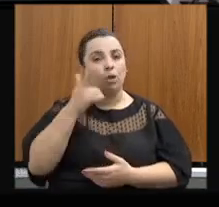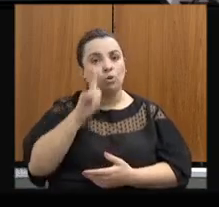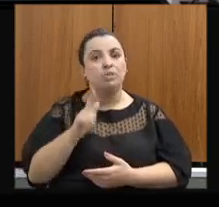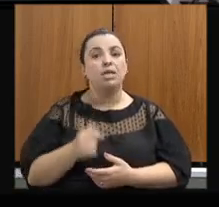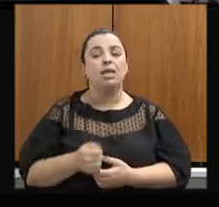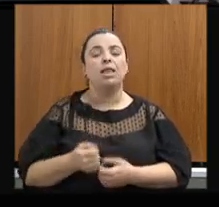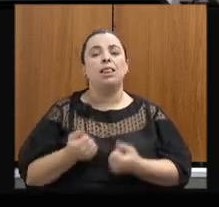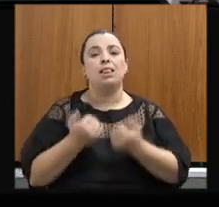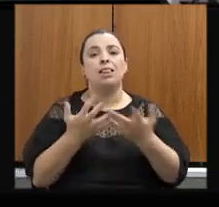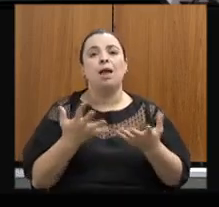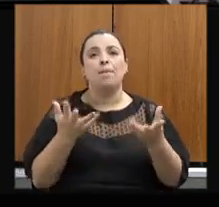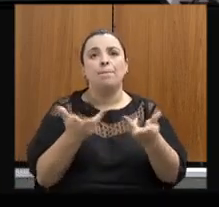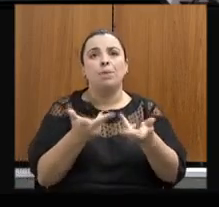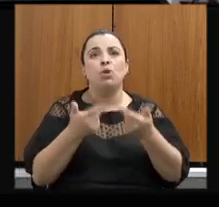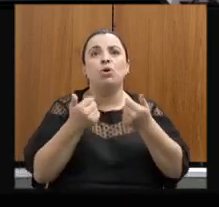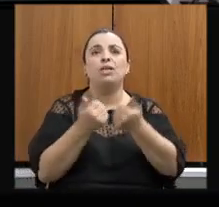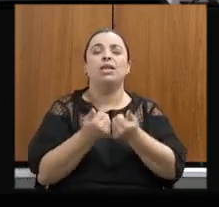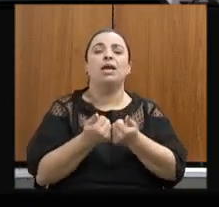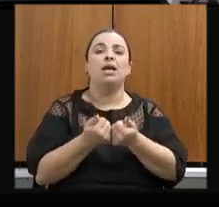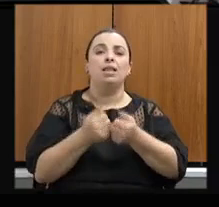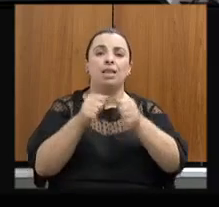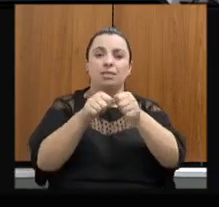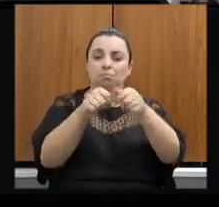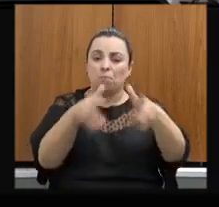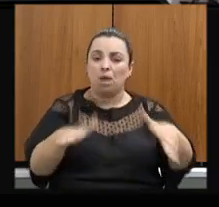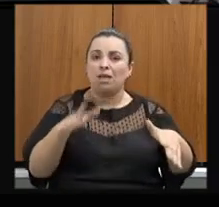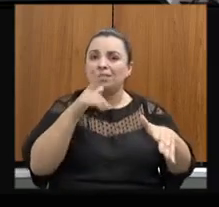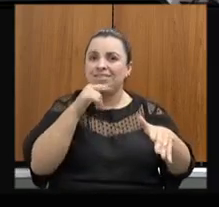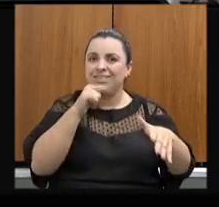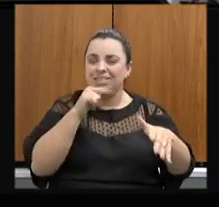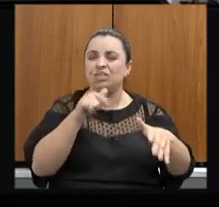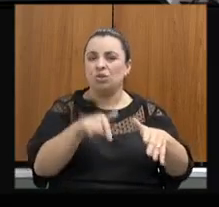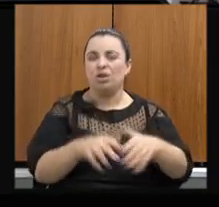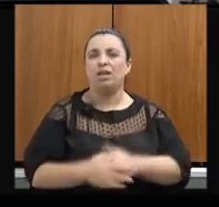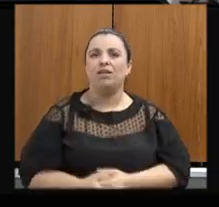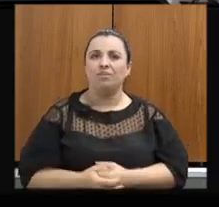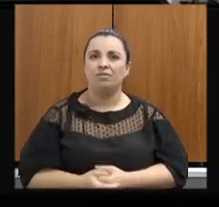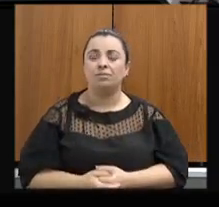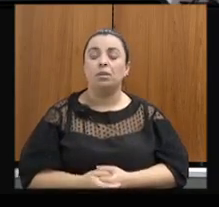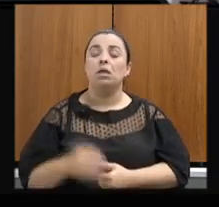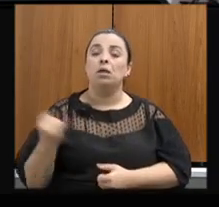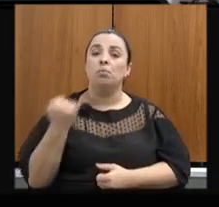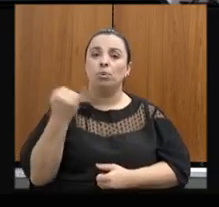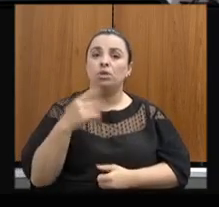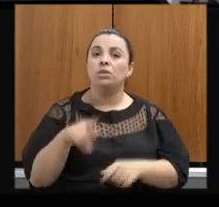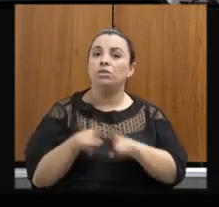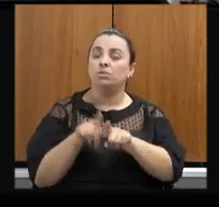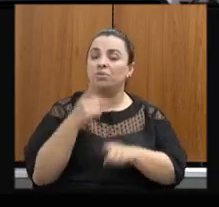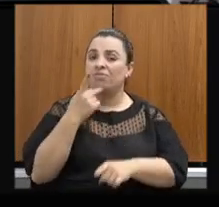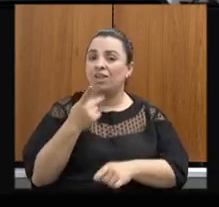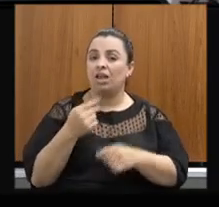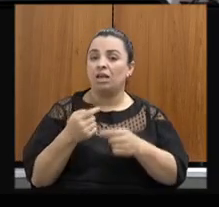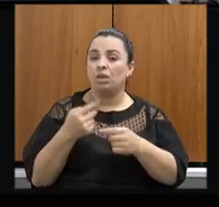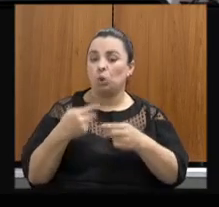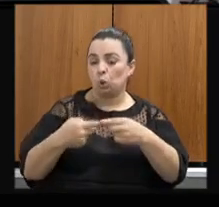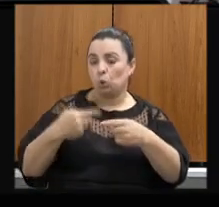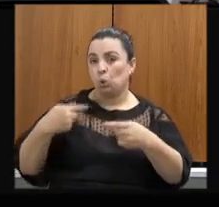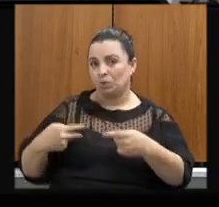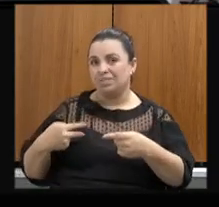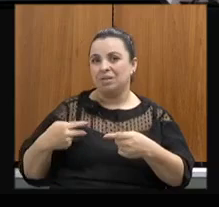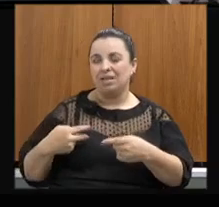com essas atividades de barragens de rejeito. Importante dizer também que, há duas semanas atrás, nós publicamos